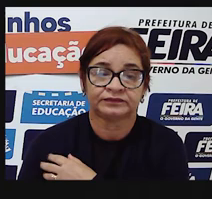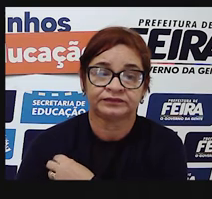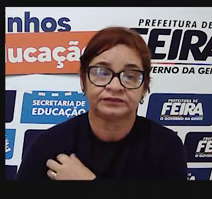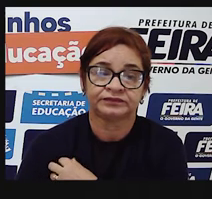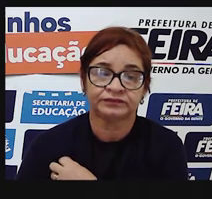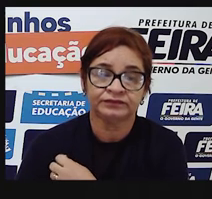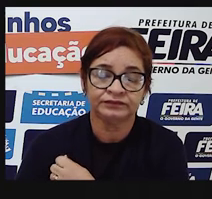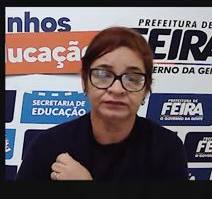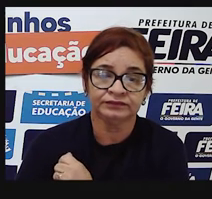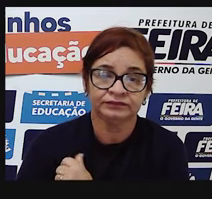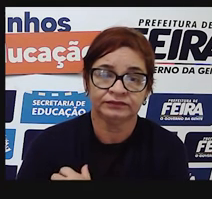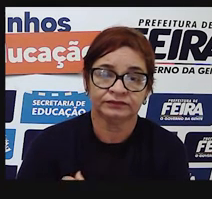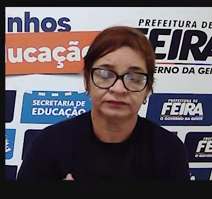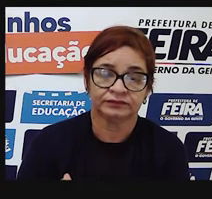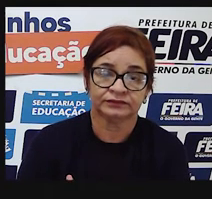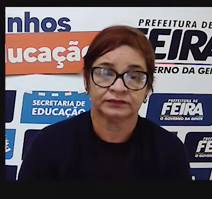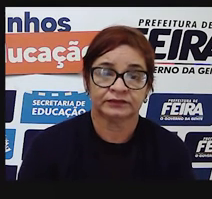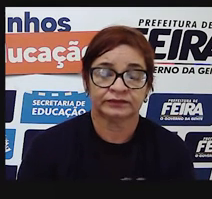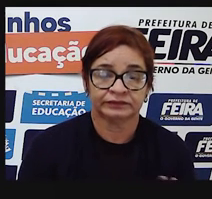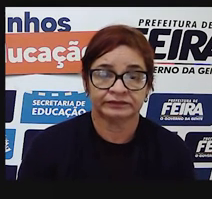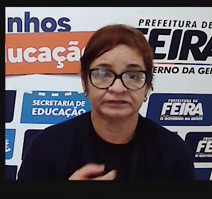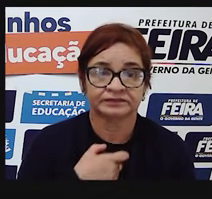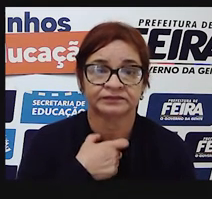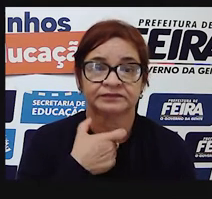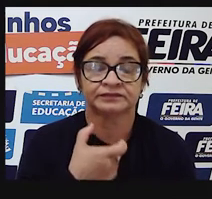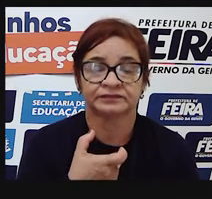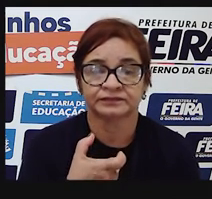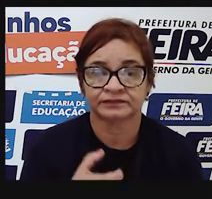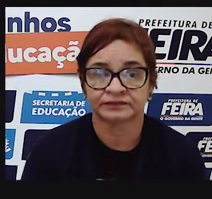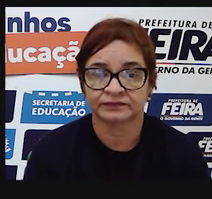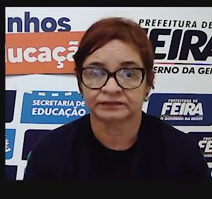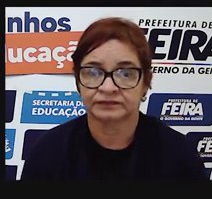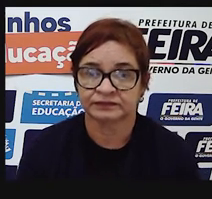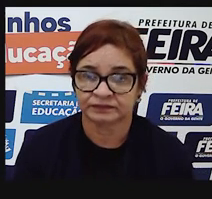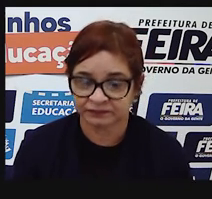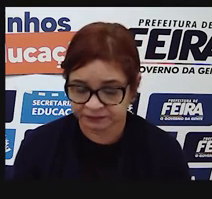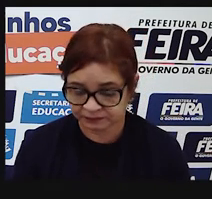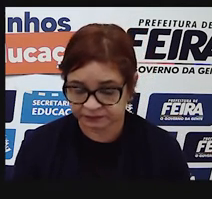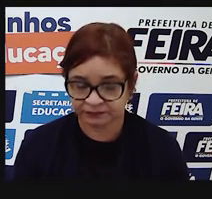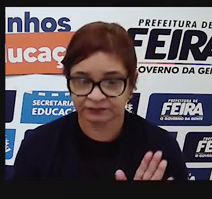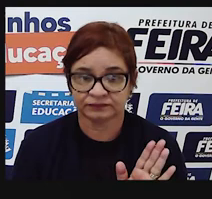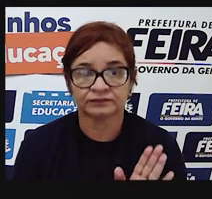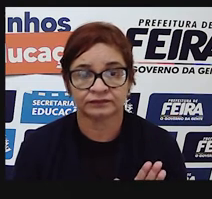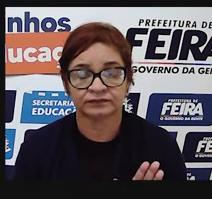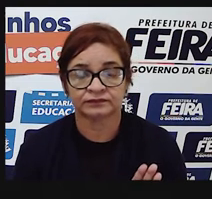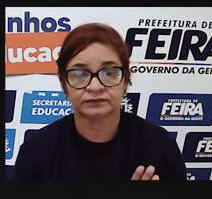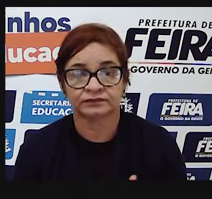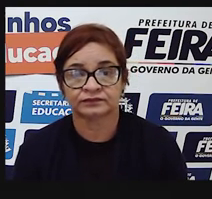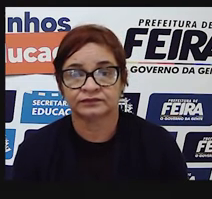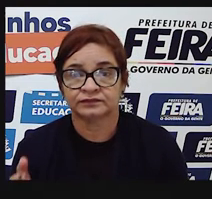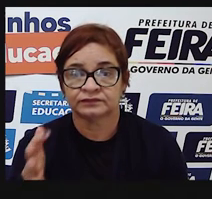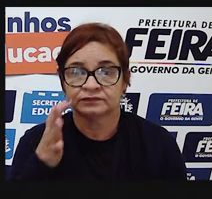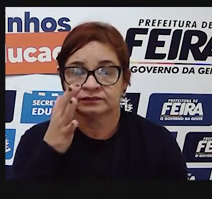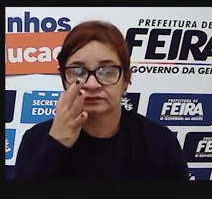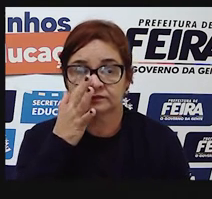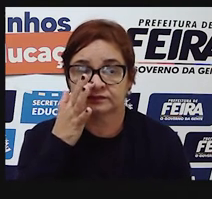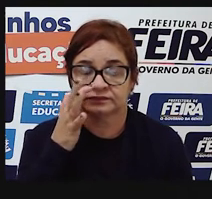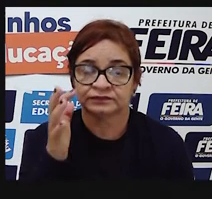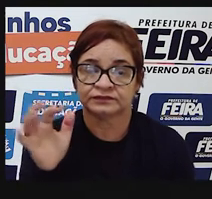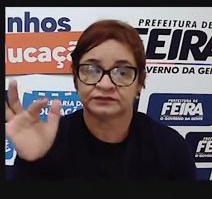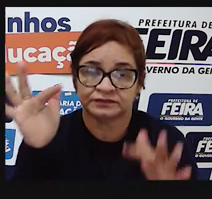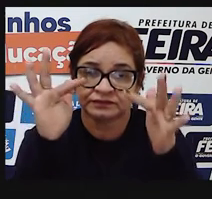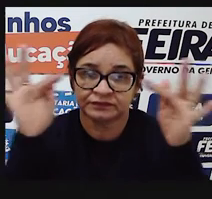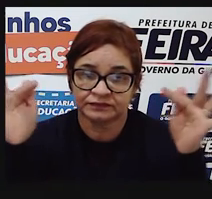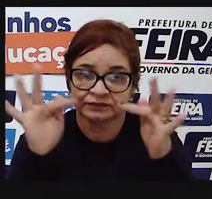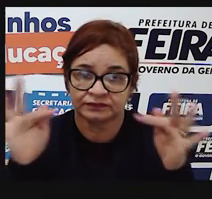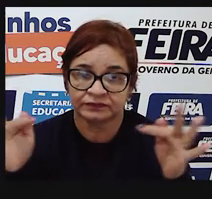refletir um pouquinho sobre a questão da entonação que foi falada. Isso serve para representar a entonação. Então, observe essas três frases,